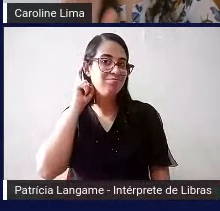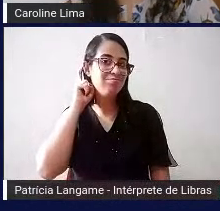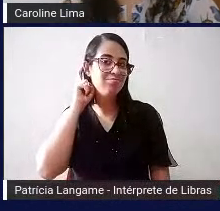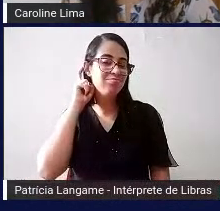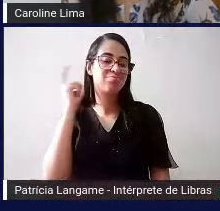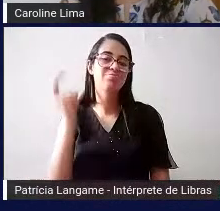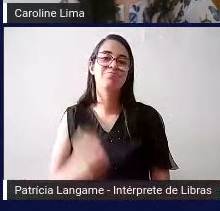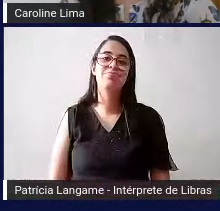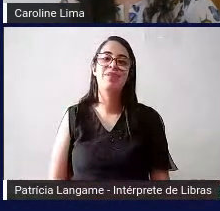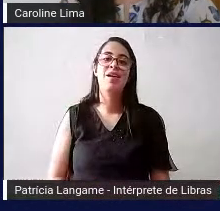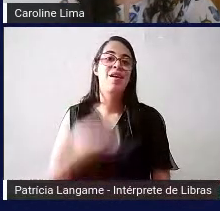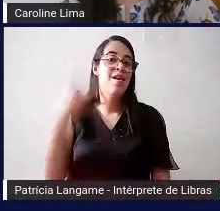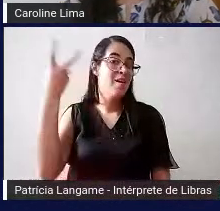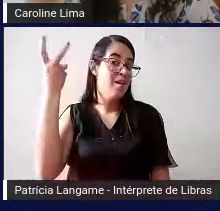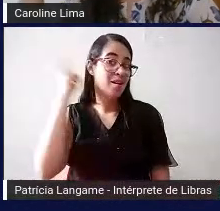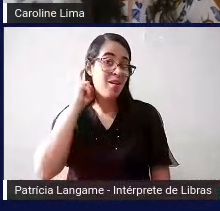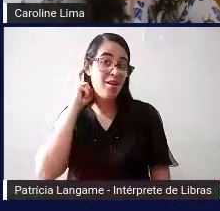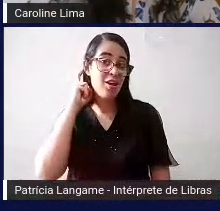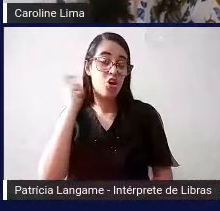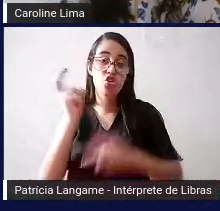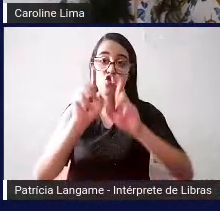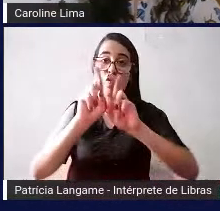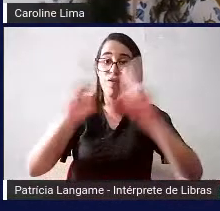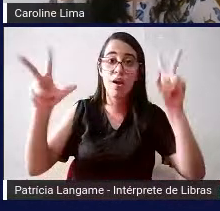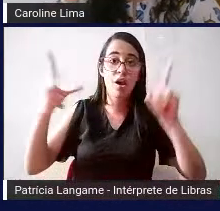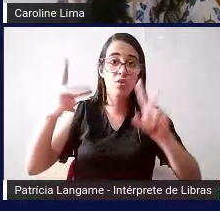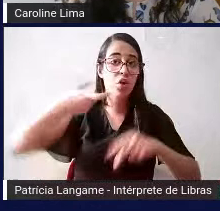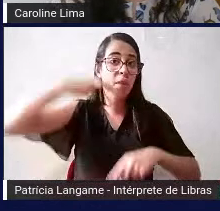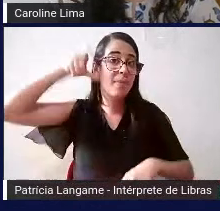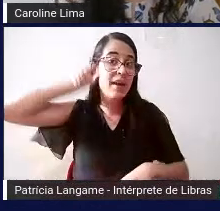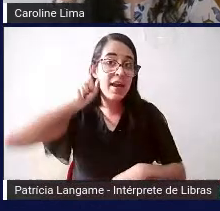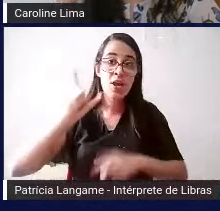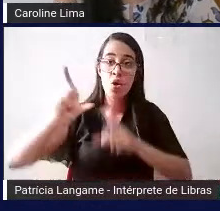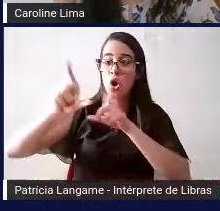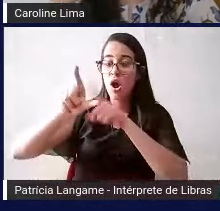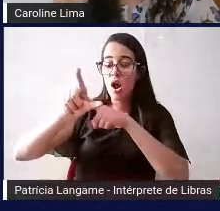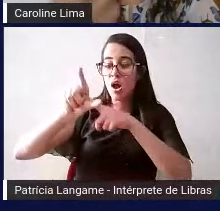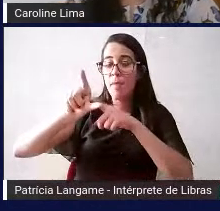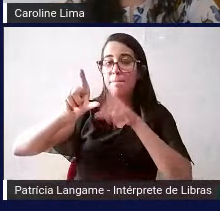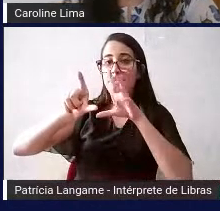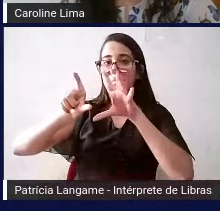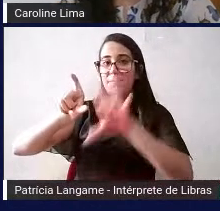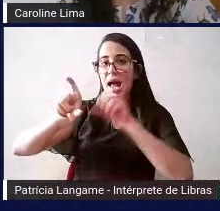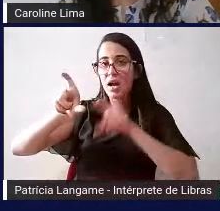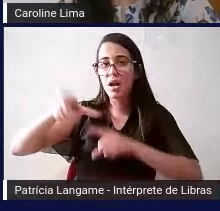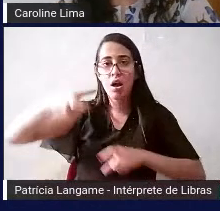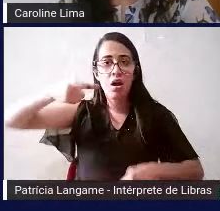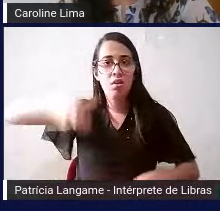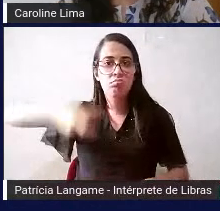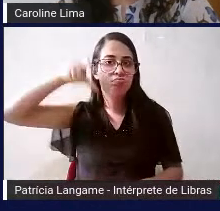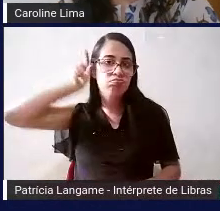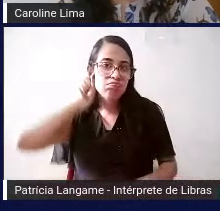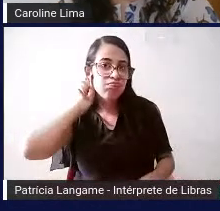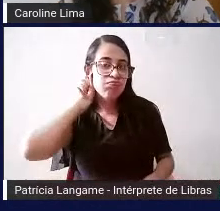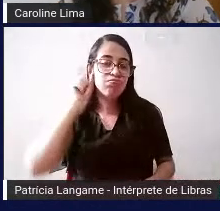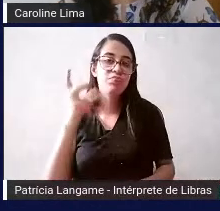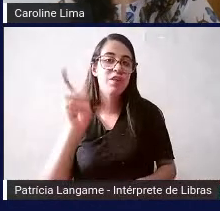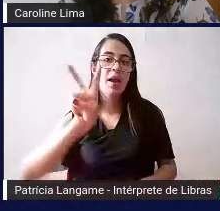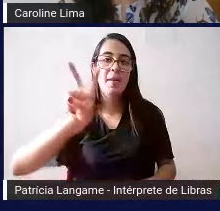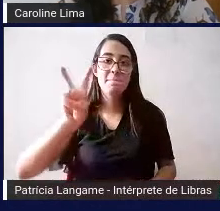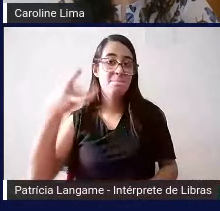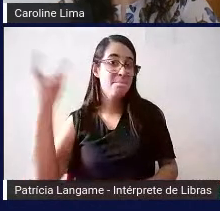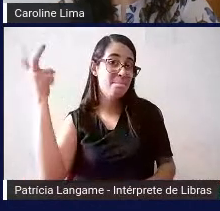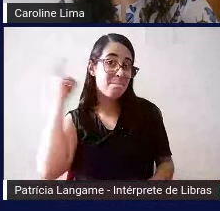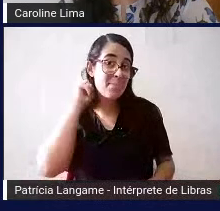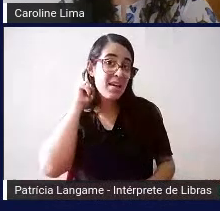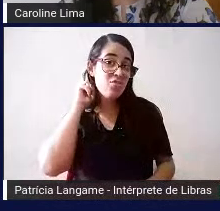do aparelho de amplificação sonora aparelho a gente pega né é algo que é totalmente externo o implante não é algo feito é algo